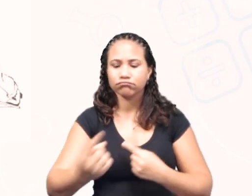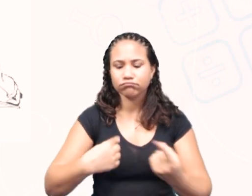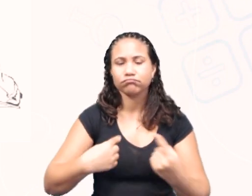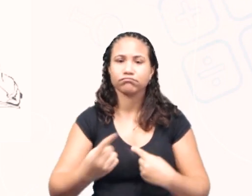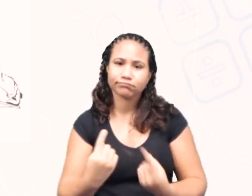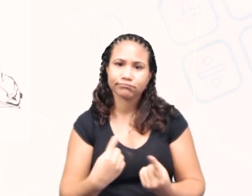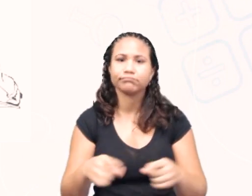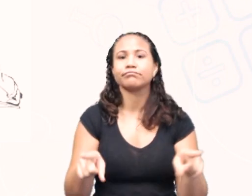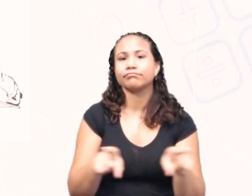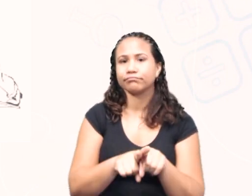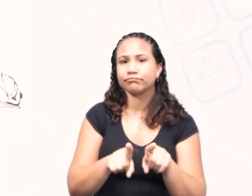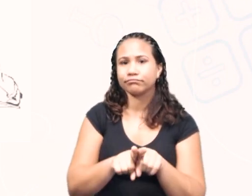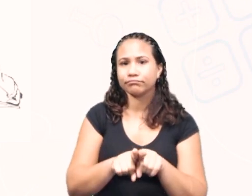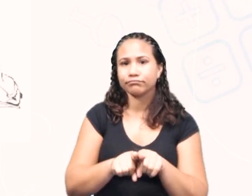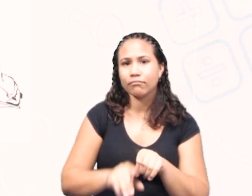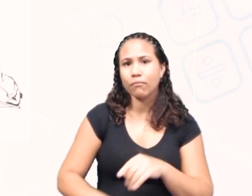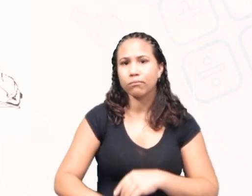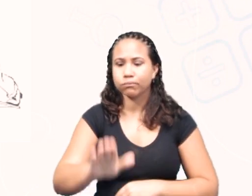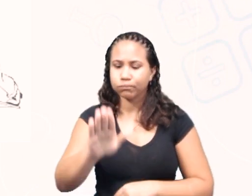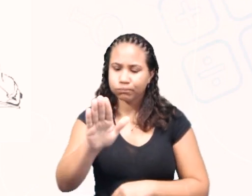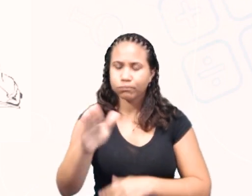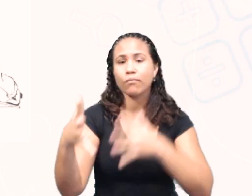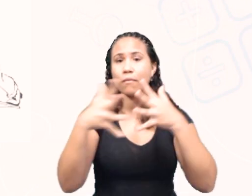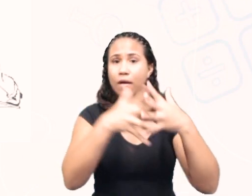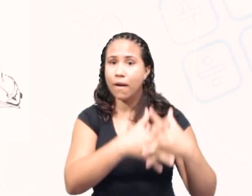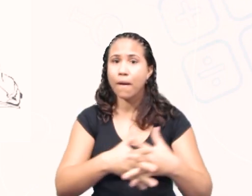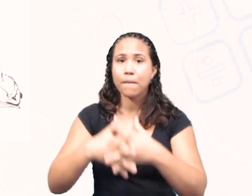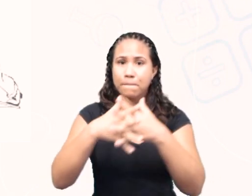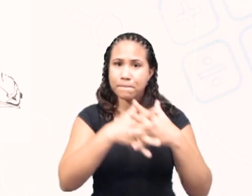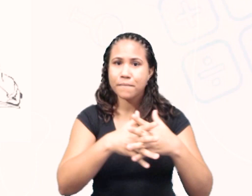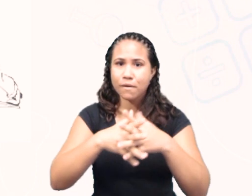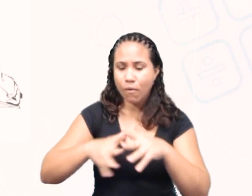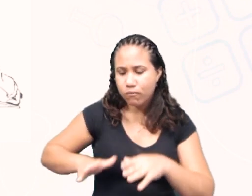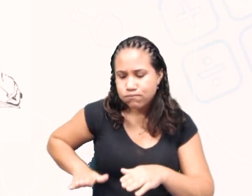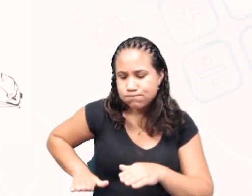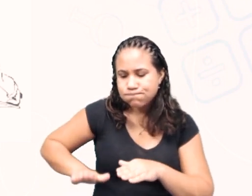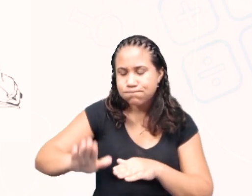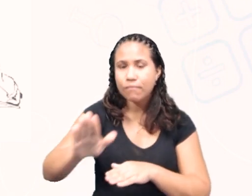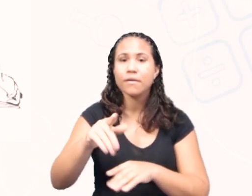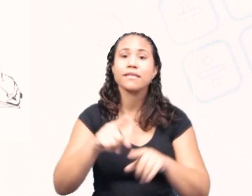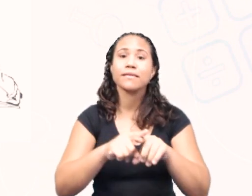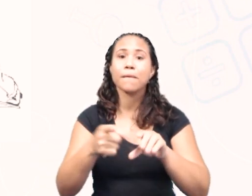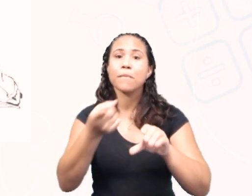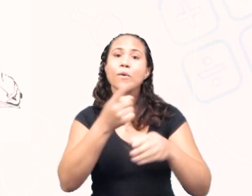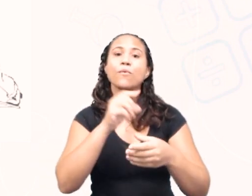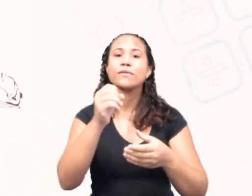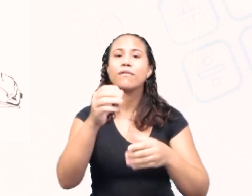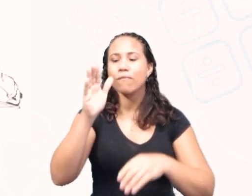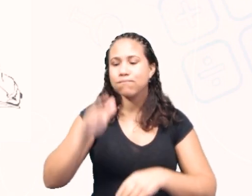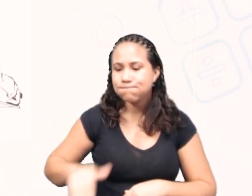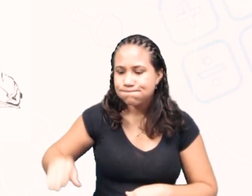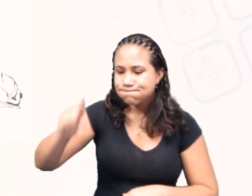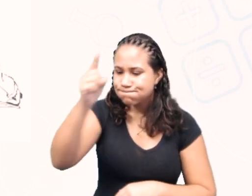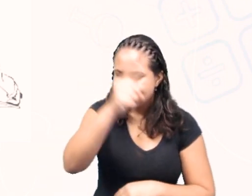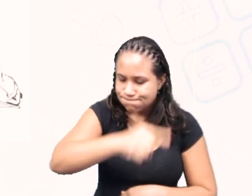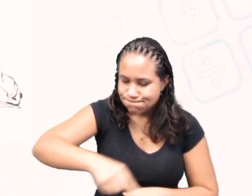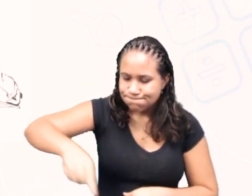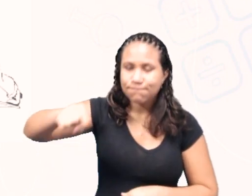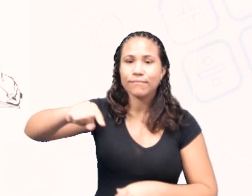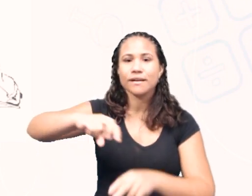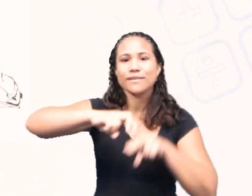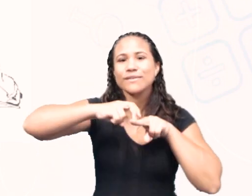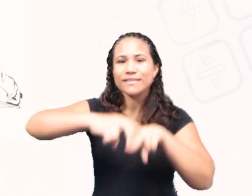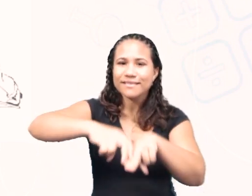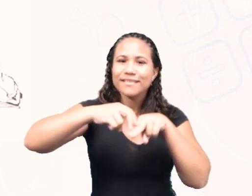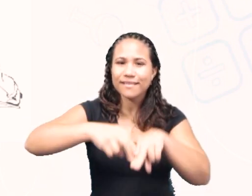Uma rampa para carregar um caminhão e uma rampa de skate, que também é um